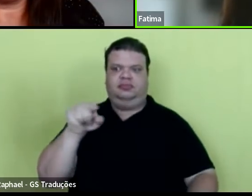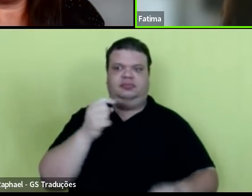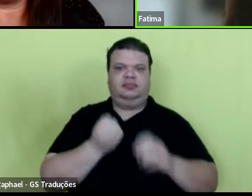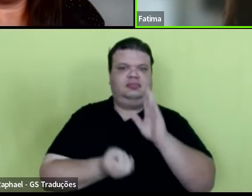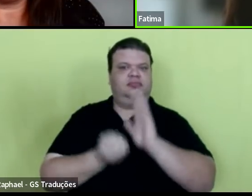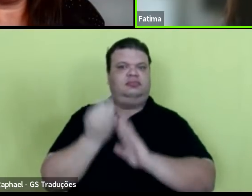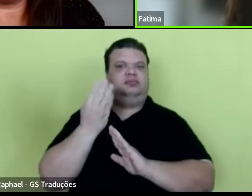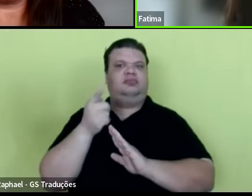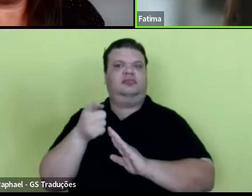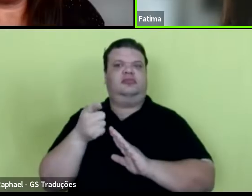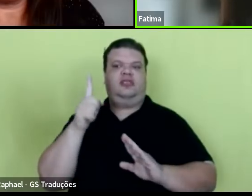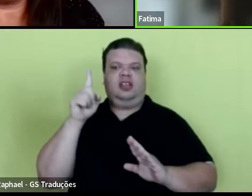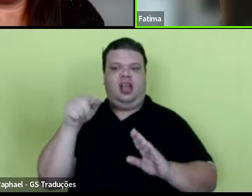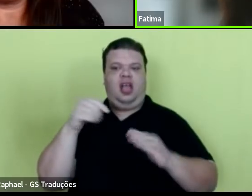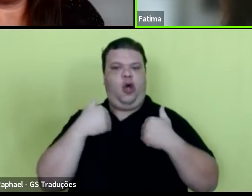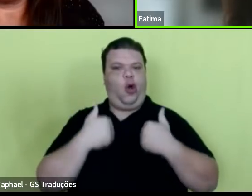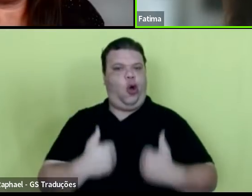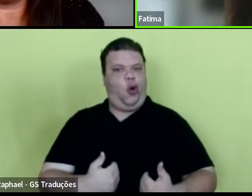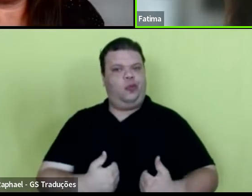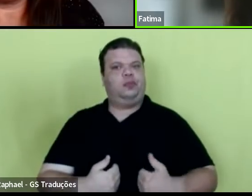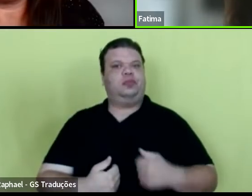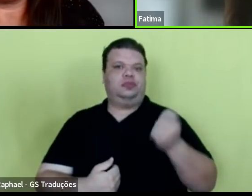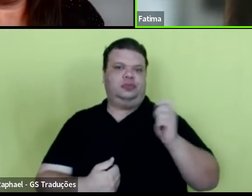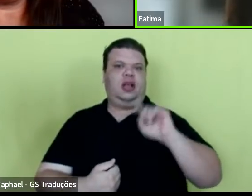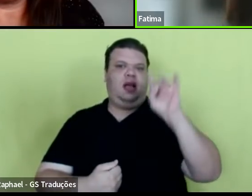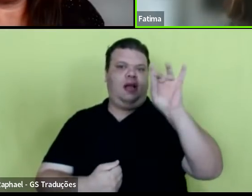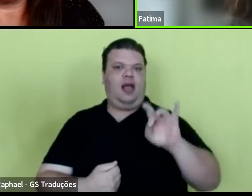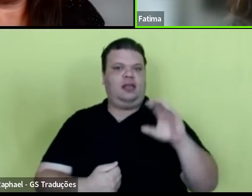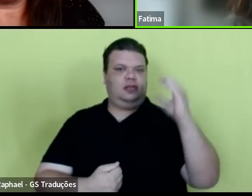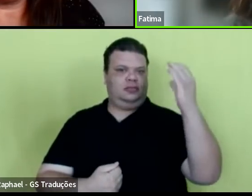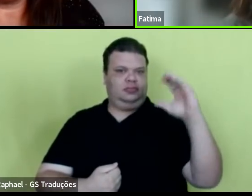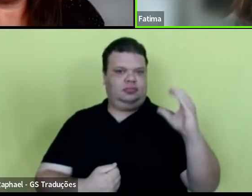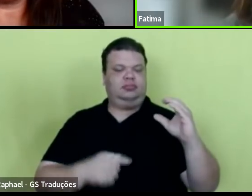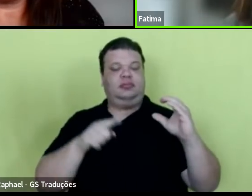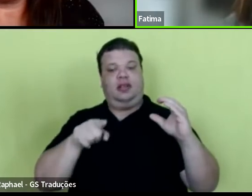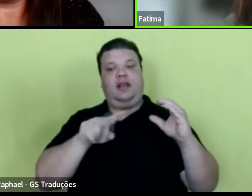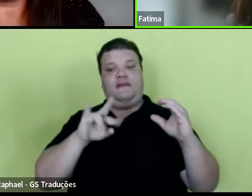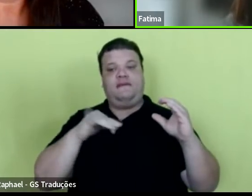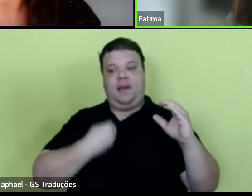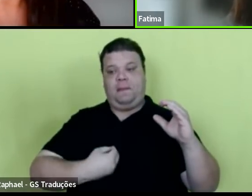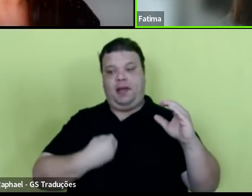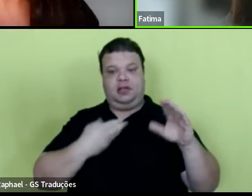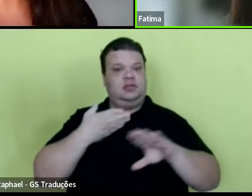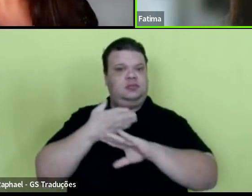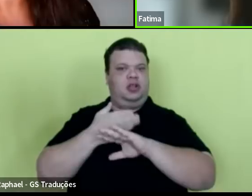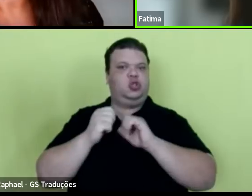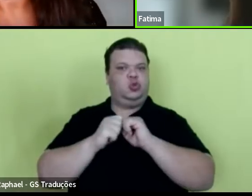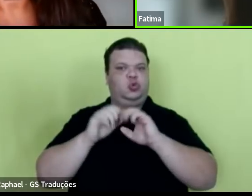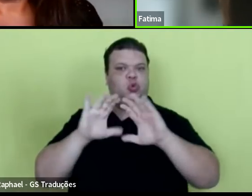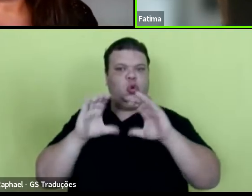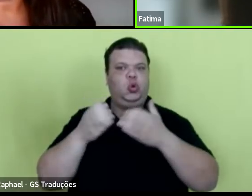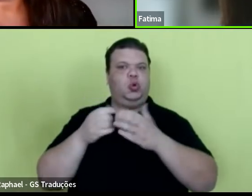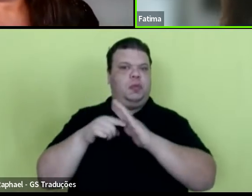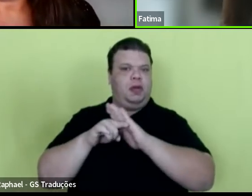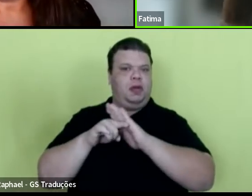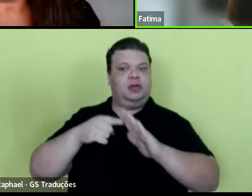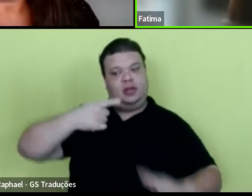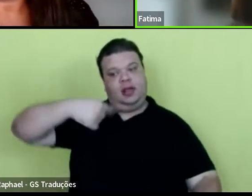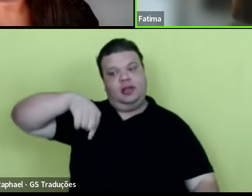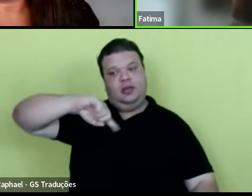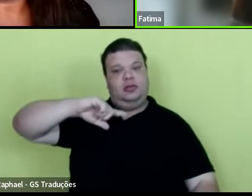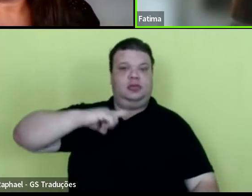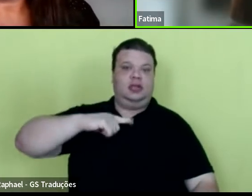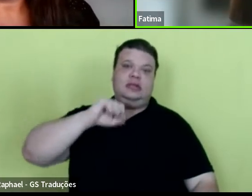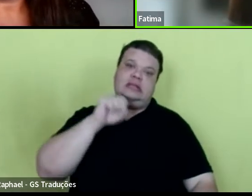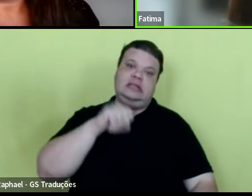o corpo dos nossos cientistas. Vão fazer parte do grupo de pesquisa da nossa instituição ou não. Vão